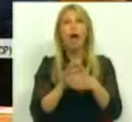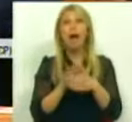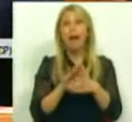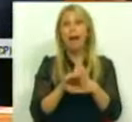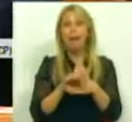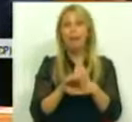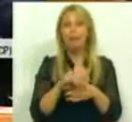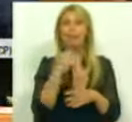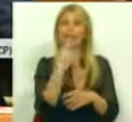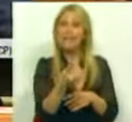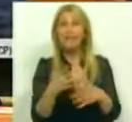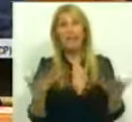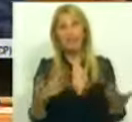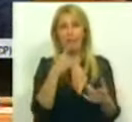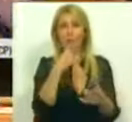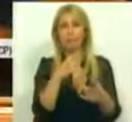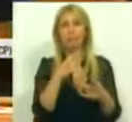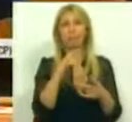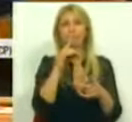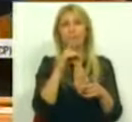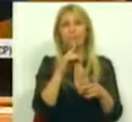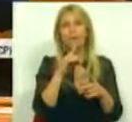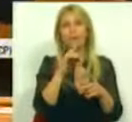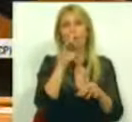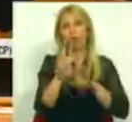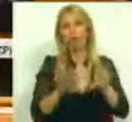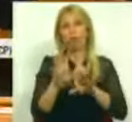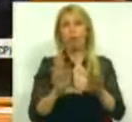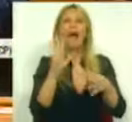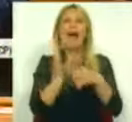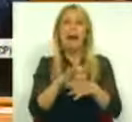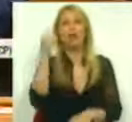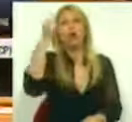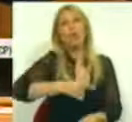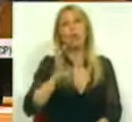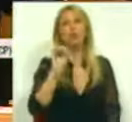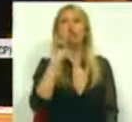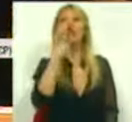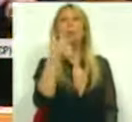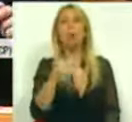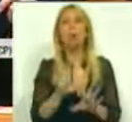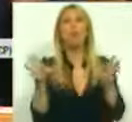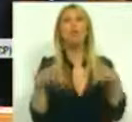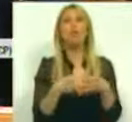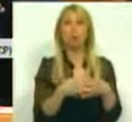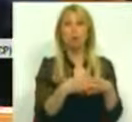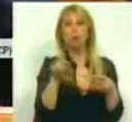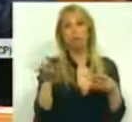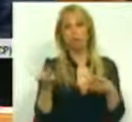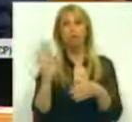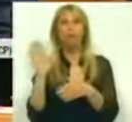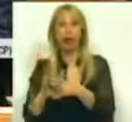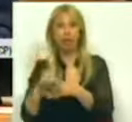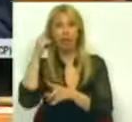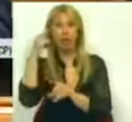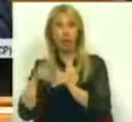de subcomissões à carta de intenções assinada.